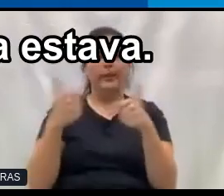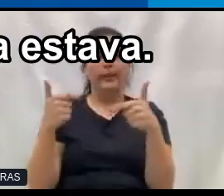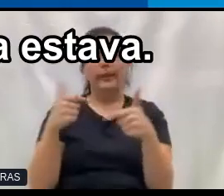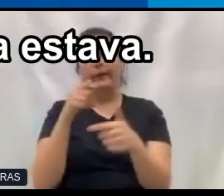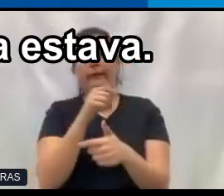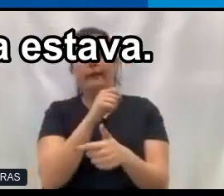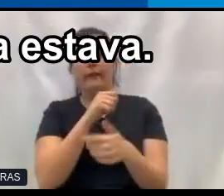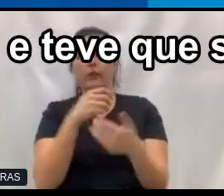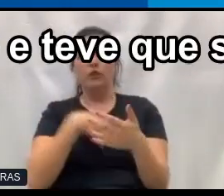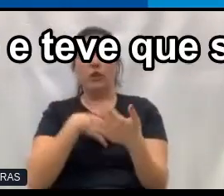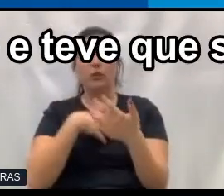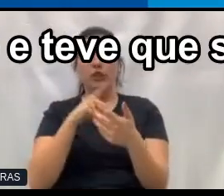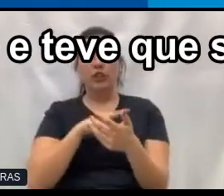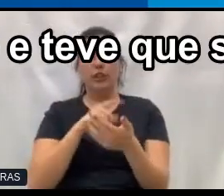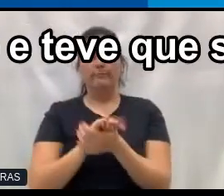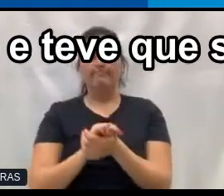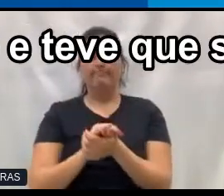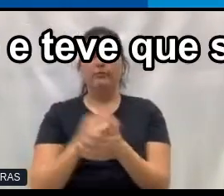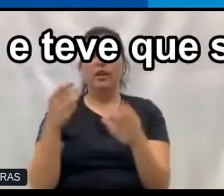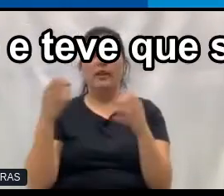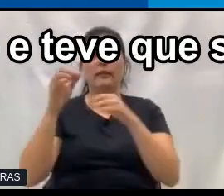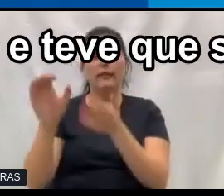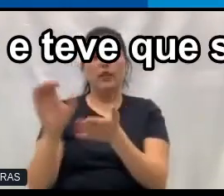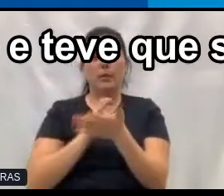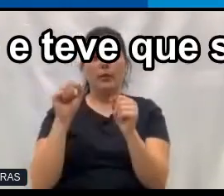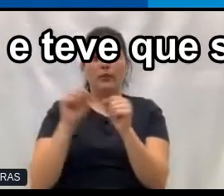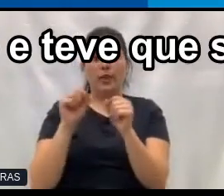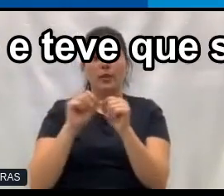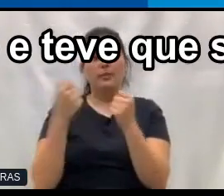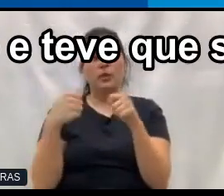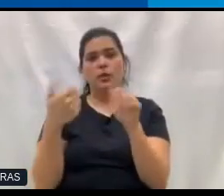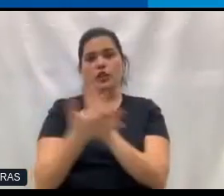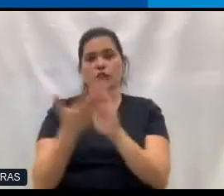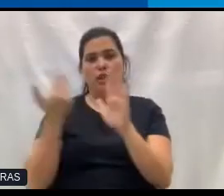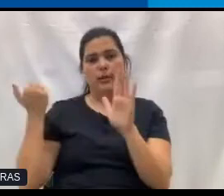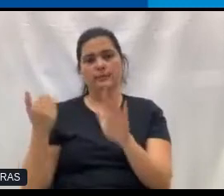do jeito que ela estava. Então, foi um investimento feito, e teve que ser desligado.